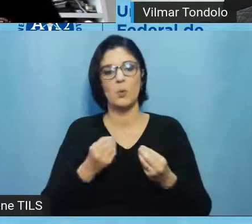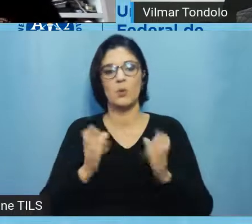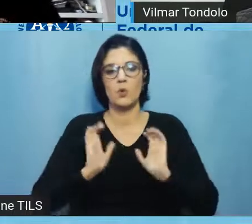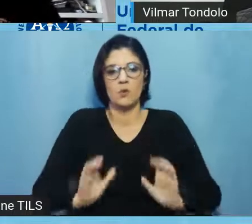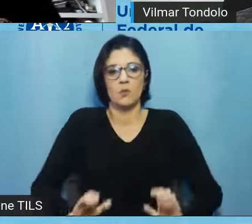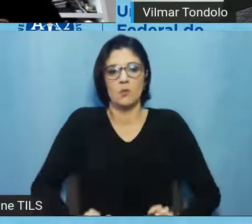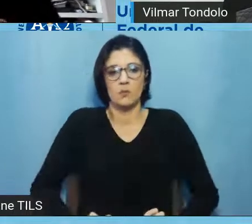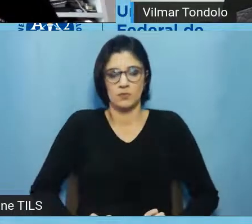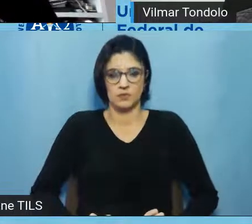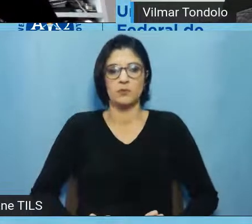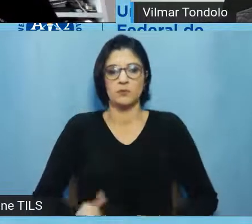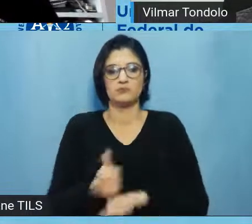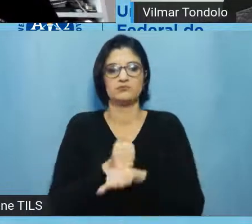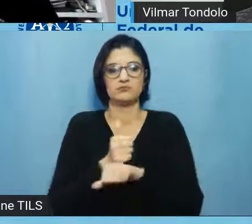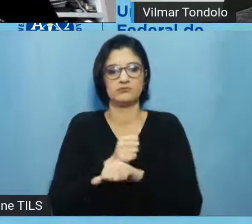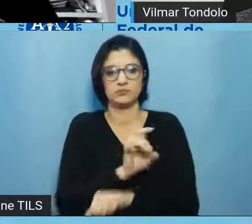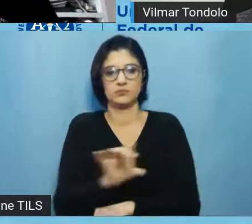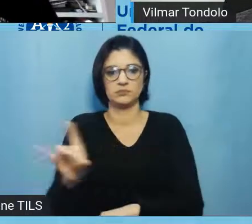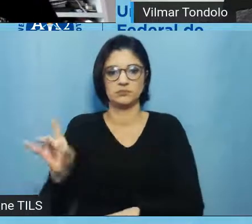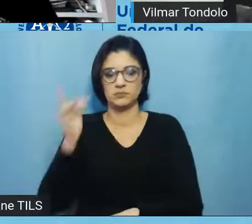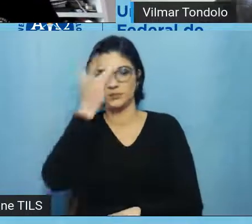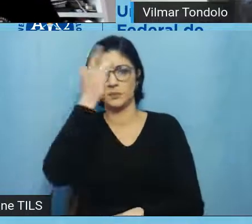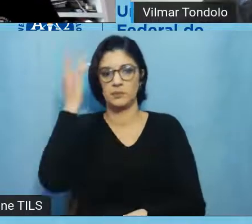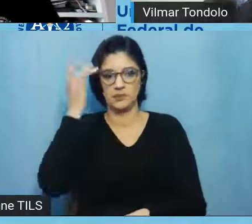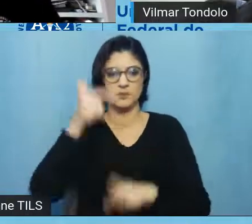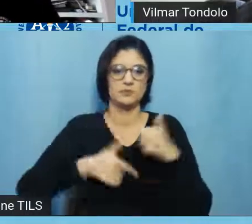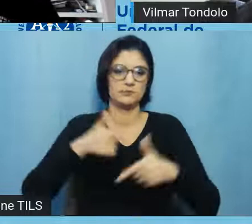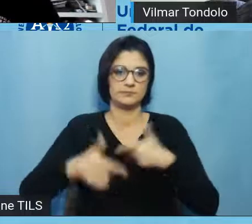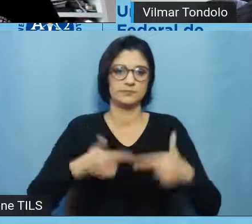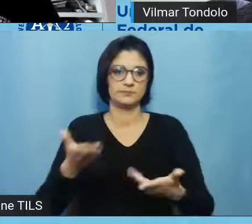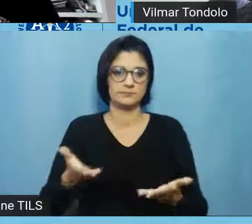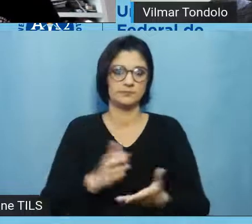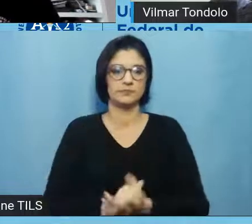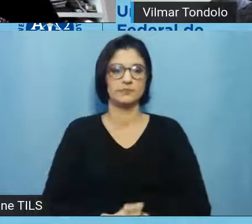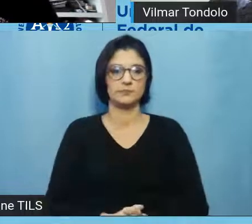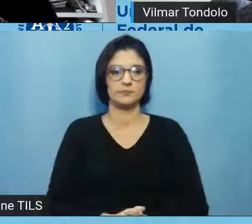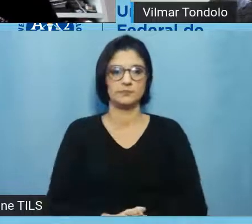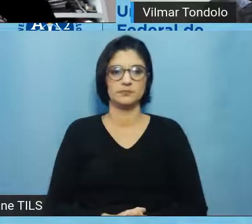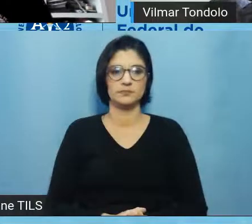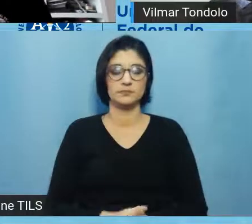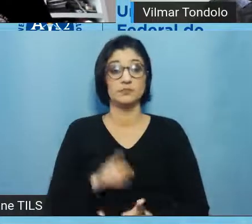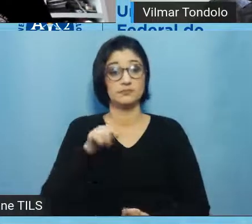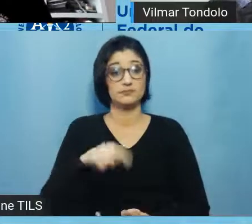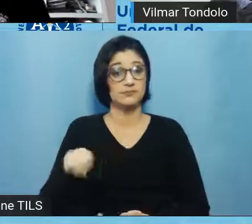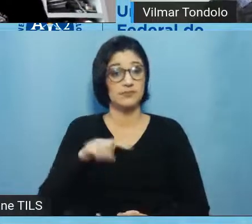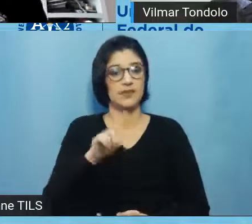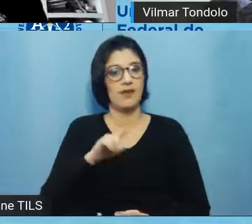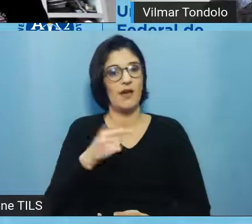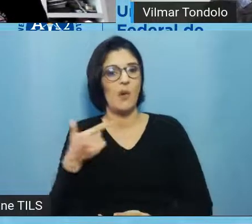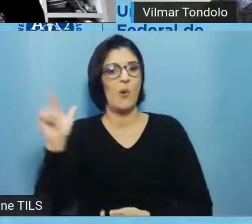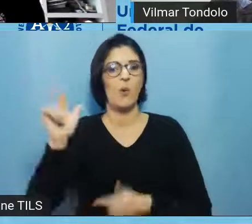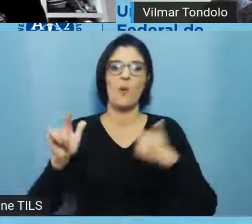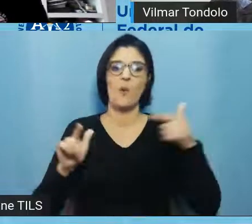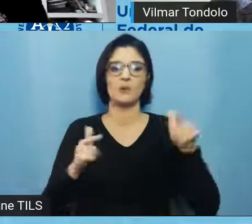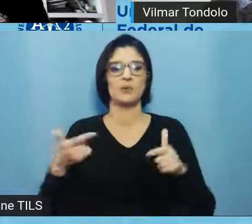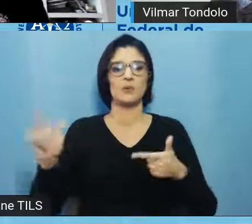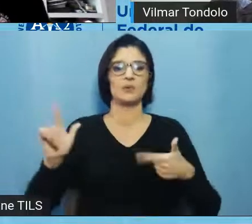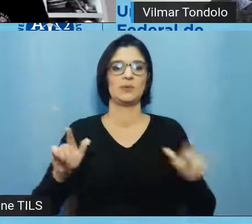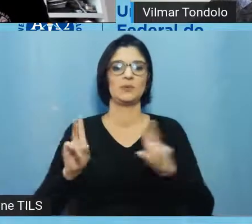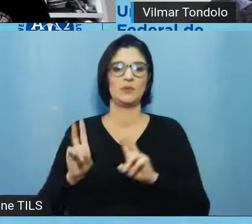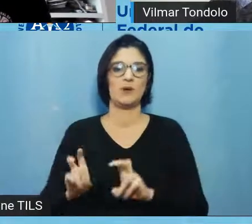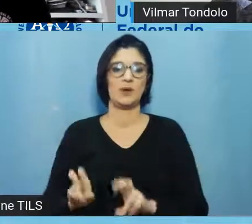profissional das pessoas que estão envolvidas e... É, mas aí são outras questões, claro que podem reger a ética